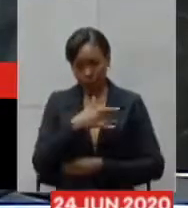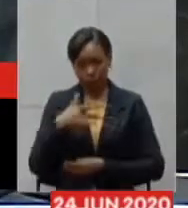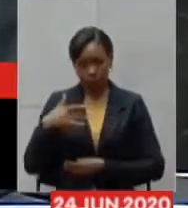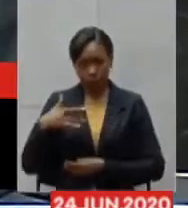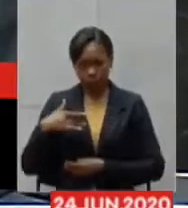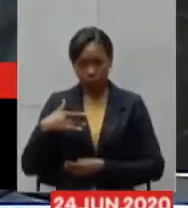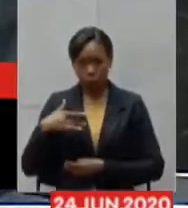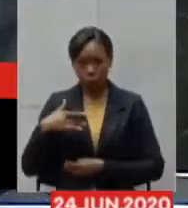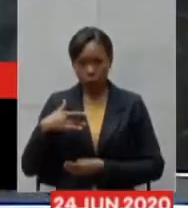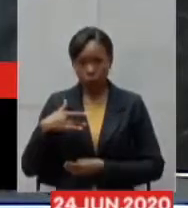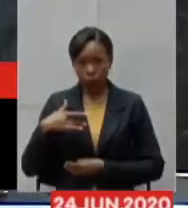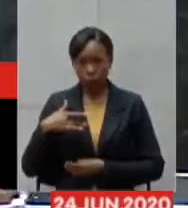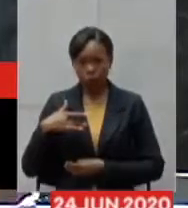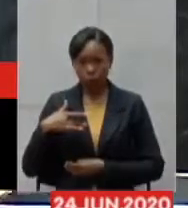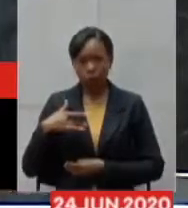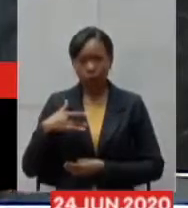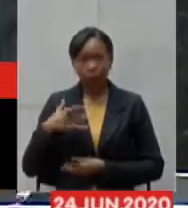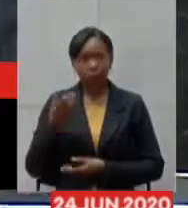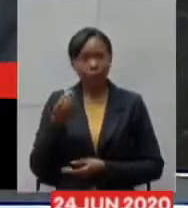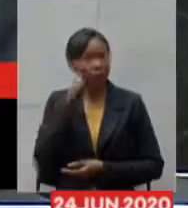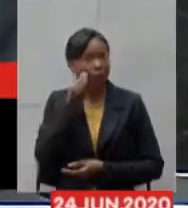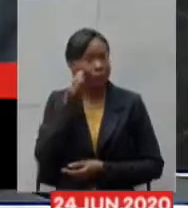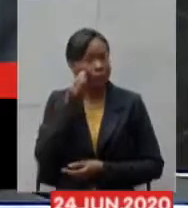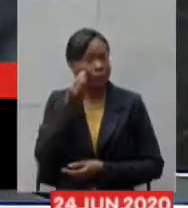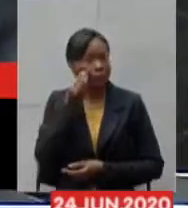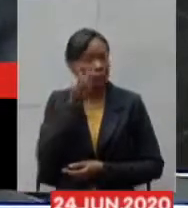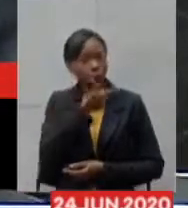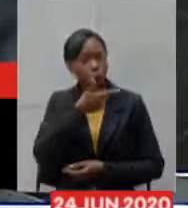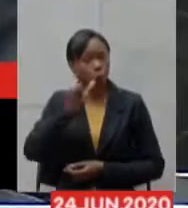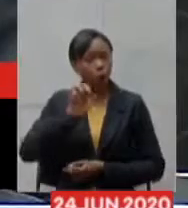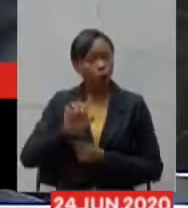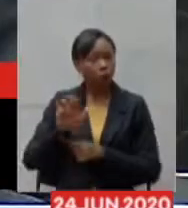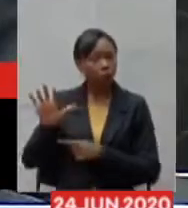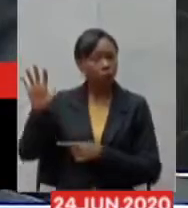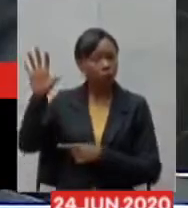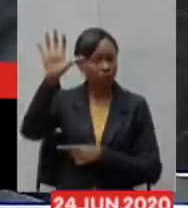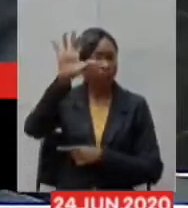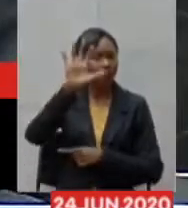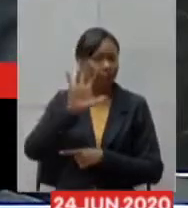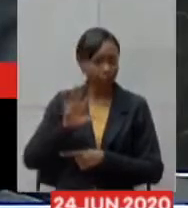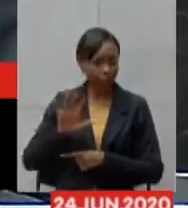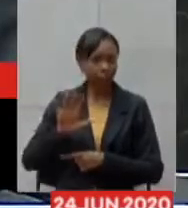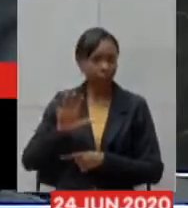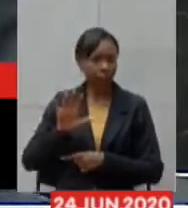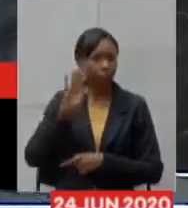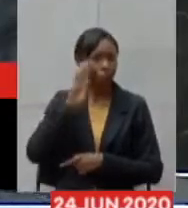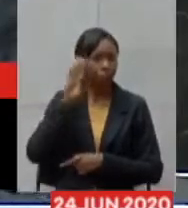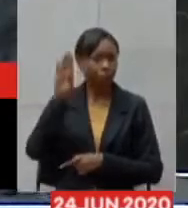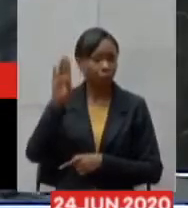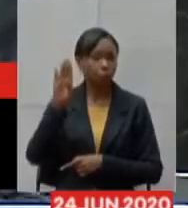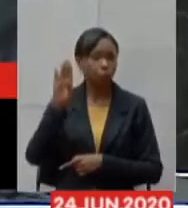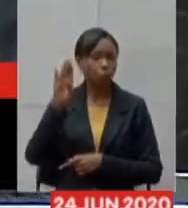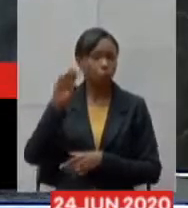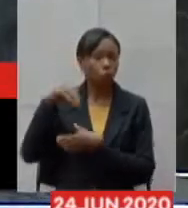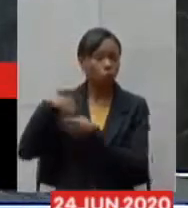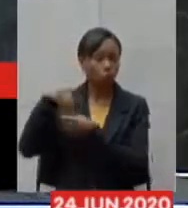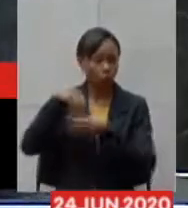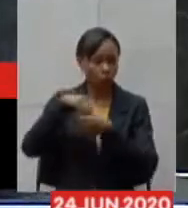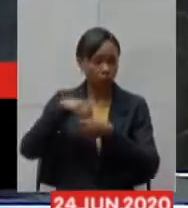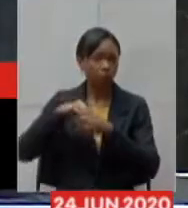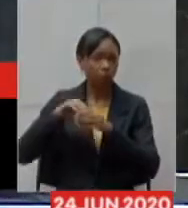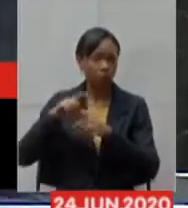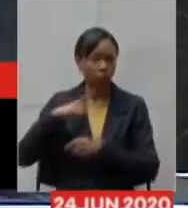enviando testes para outros estados principalmente aqueles acometidos eu acho que é interessante que se entenda como